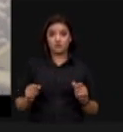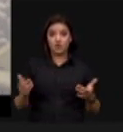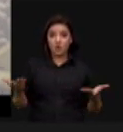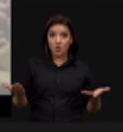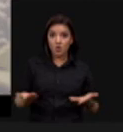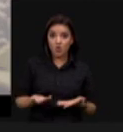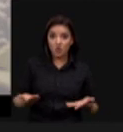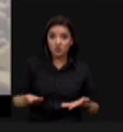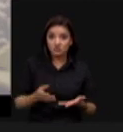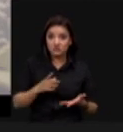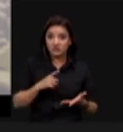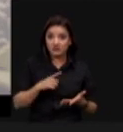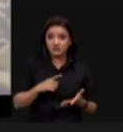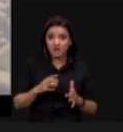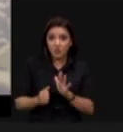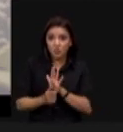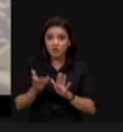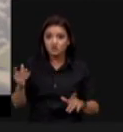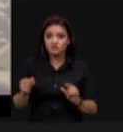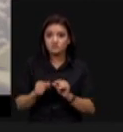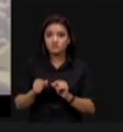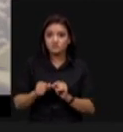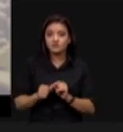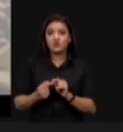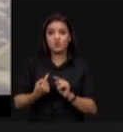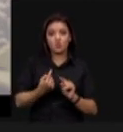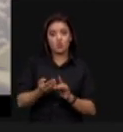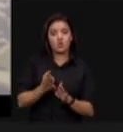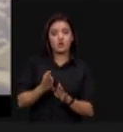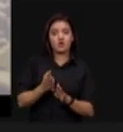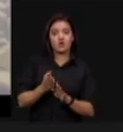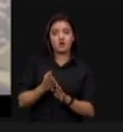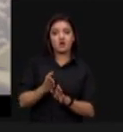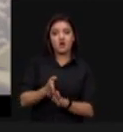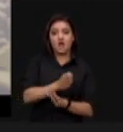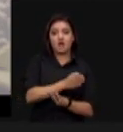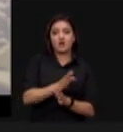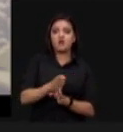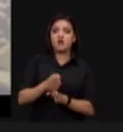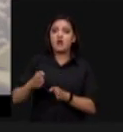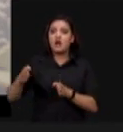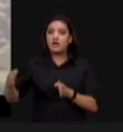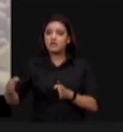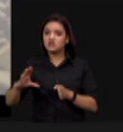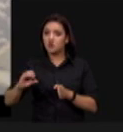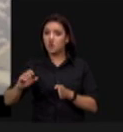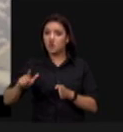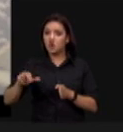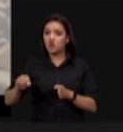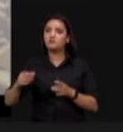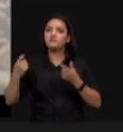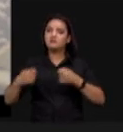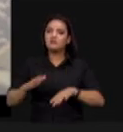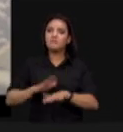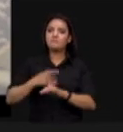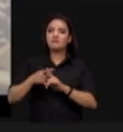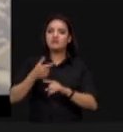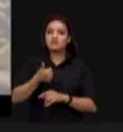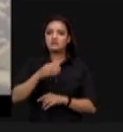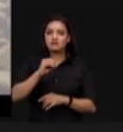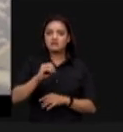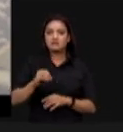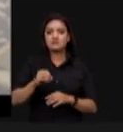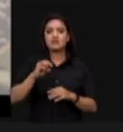a produtividade por hectare que tínhamos no Plano Collor, serão necessárias mais 100 milhões de hectares, além dos 66, que nós vamos hoje